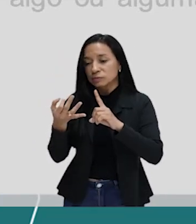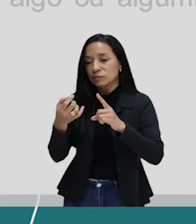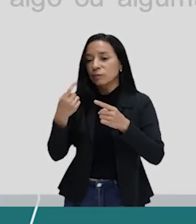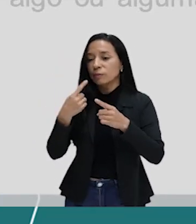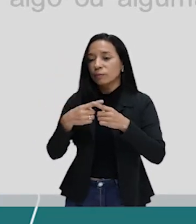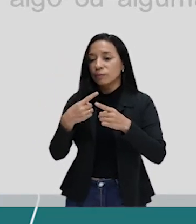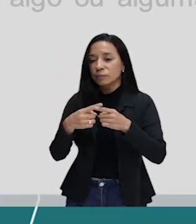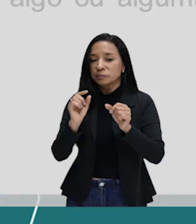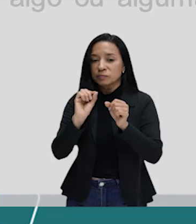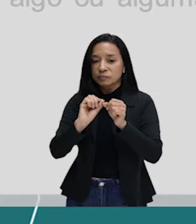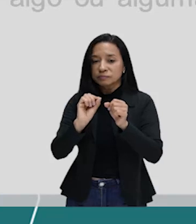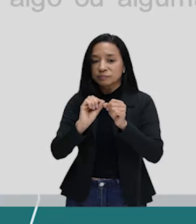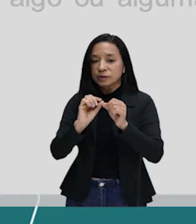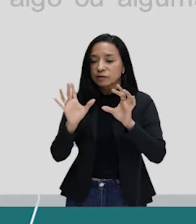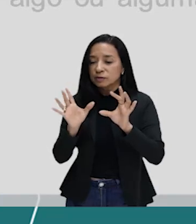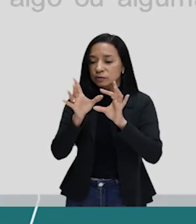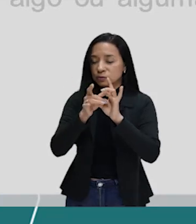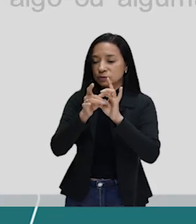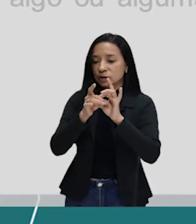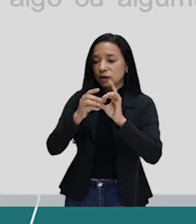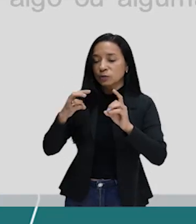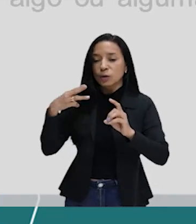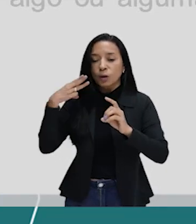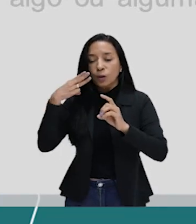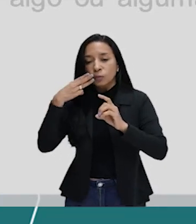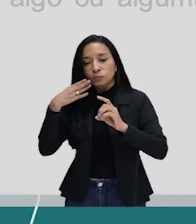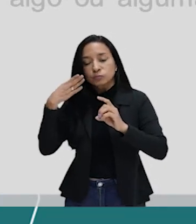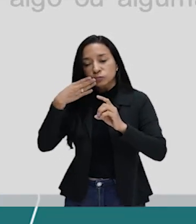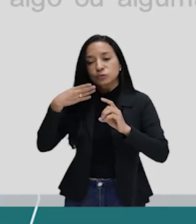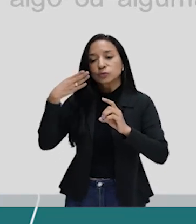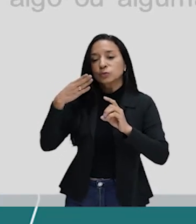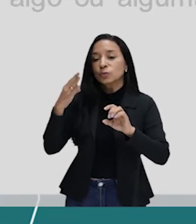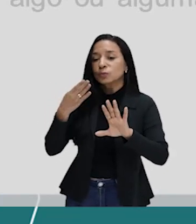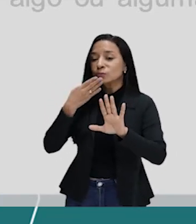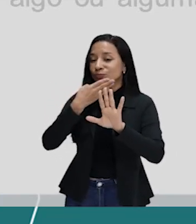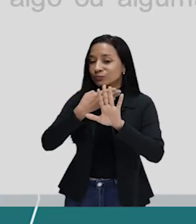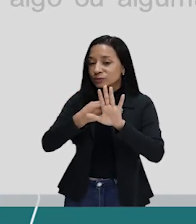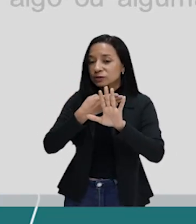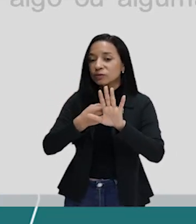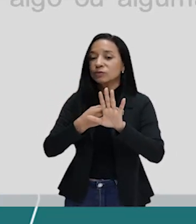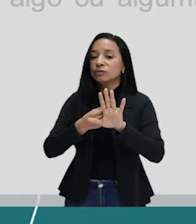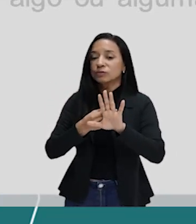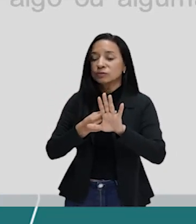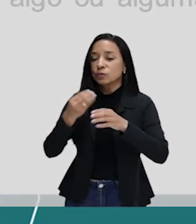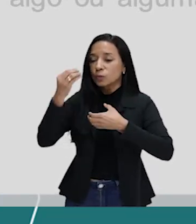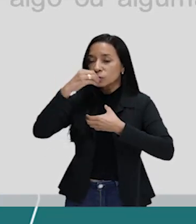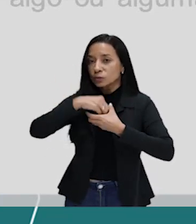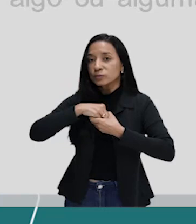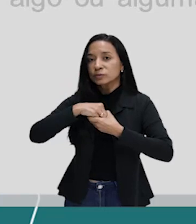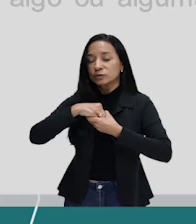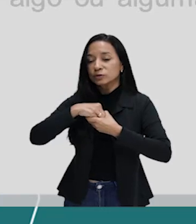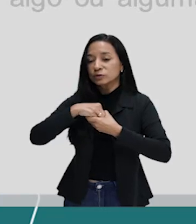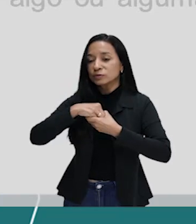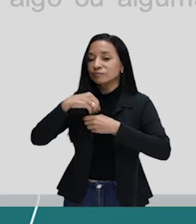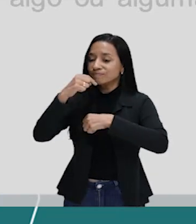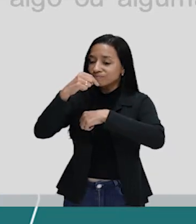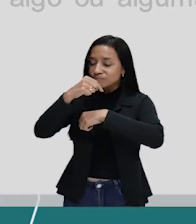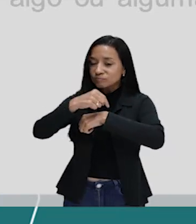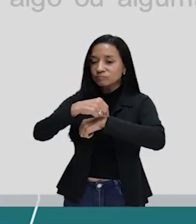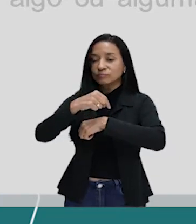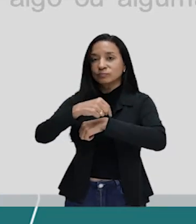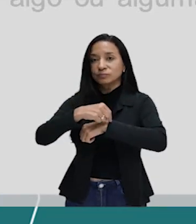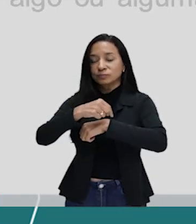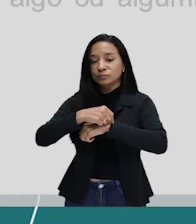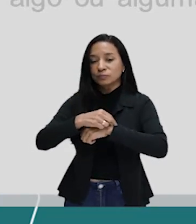é um ato associado a um discurso ideológico, subjetivo e temporal. Vou repetir.